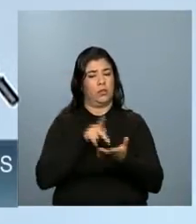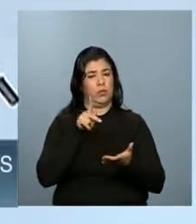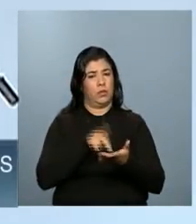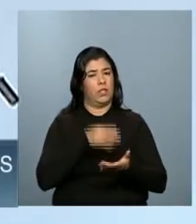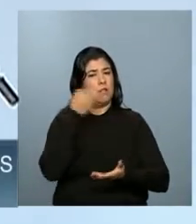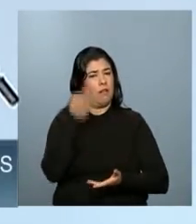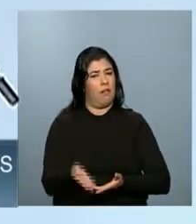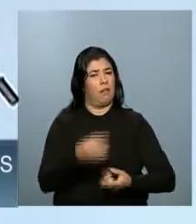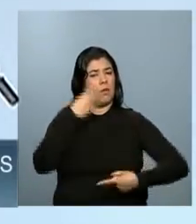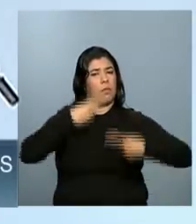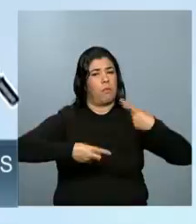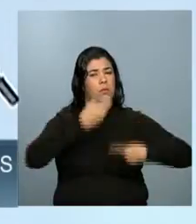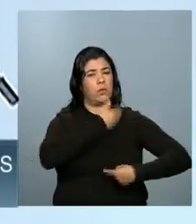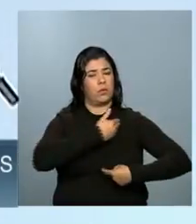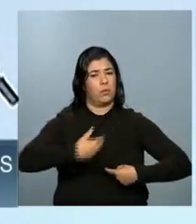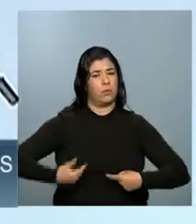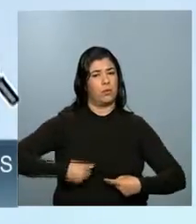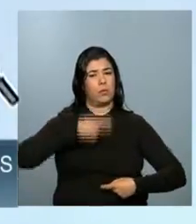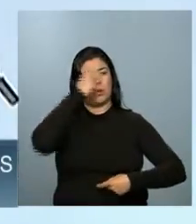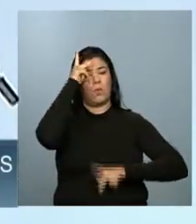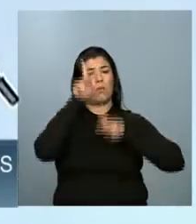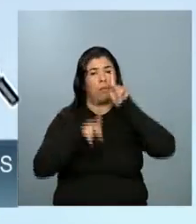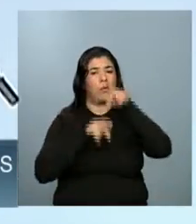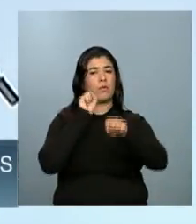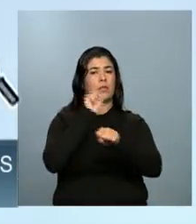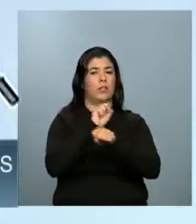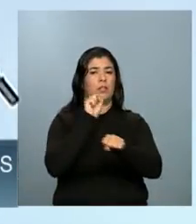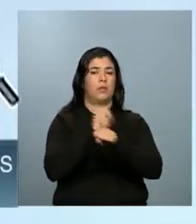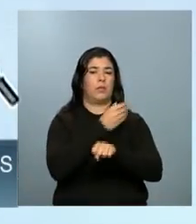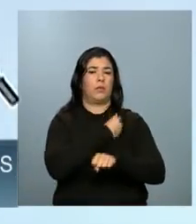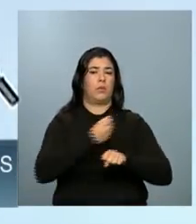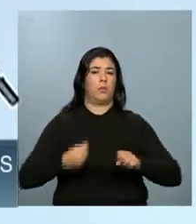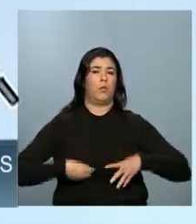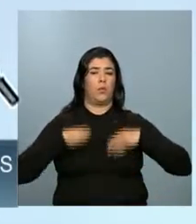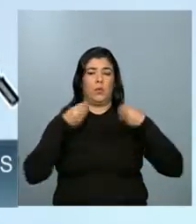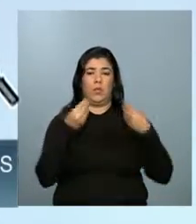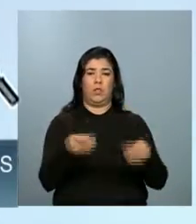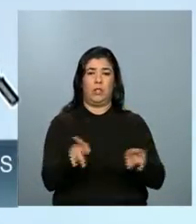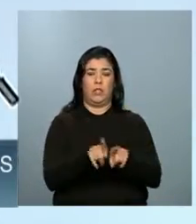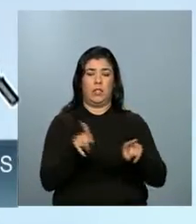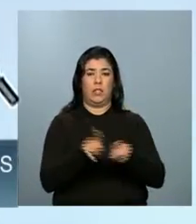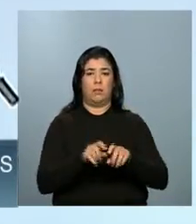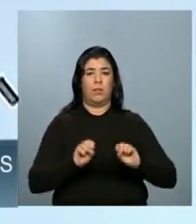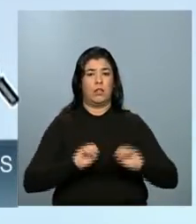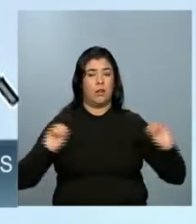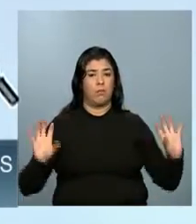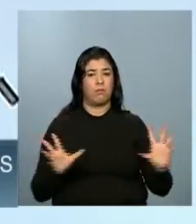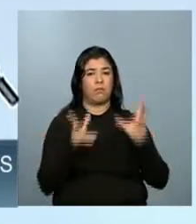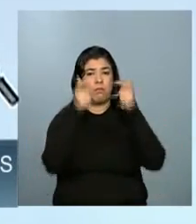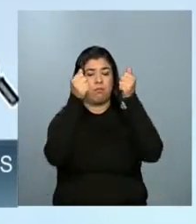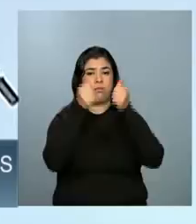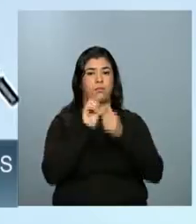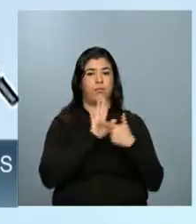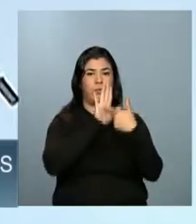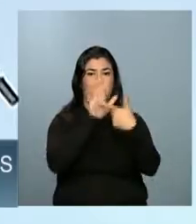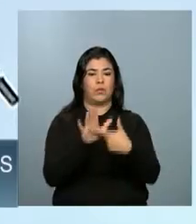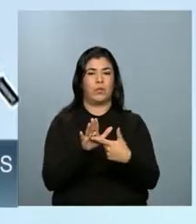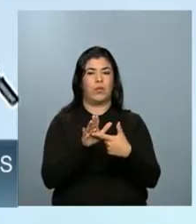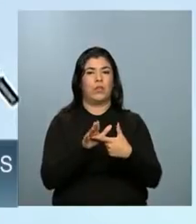a política pública que o povo espera dos nossos governantes. Estamos inaugurando um conjunto